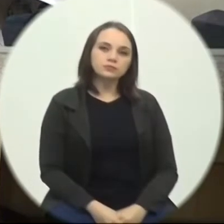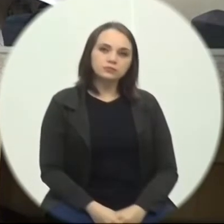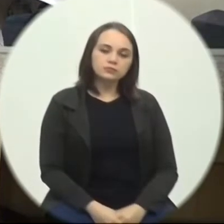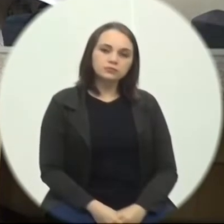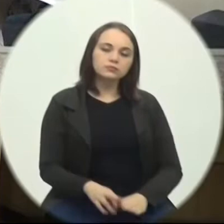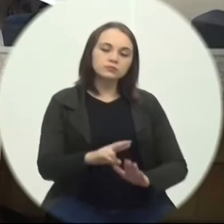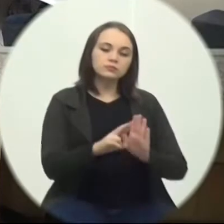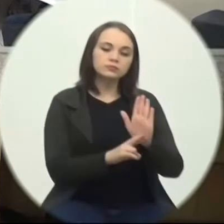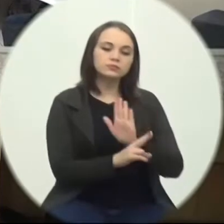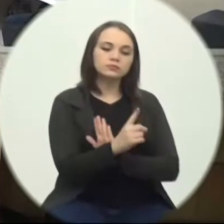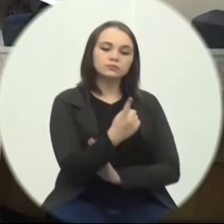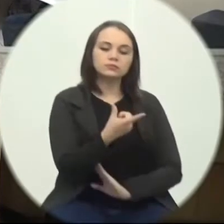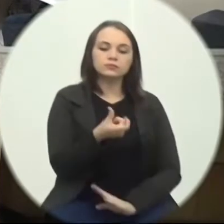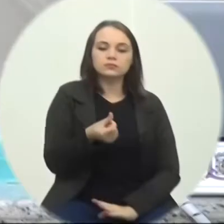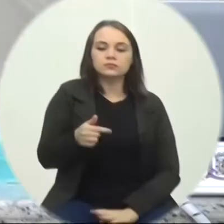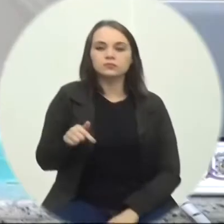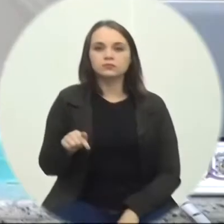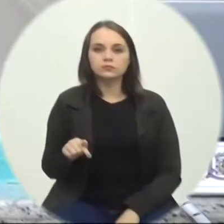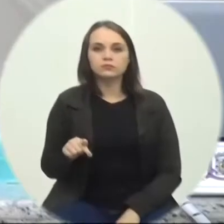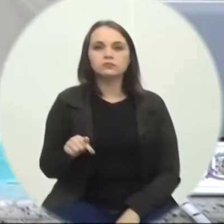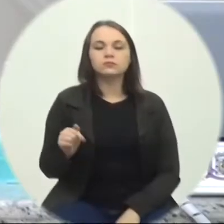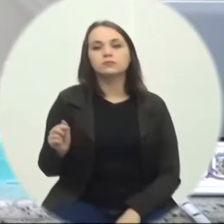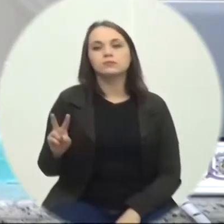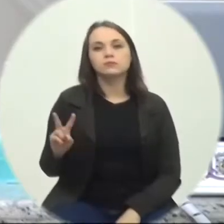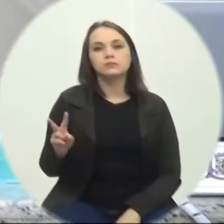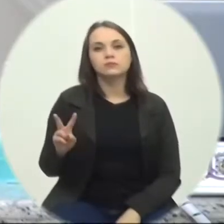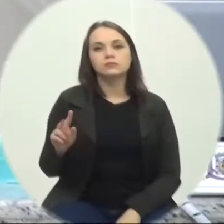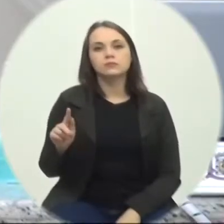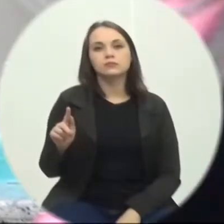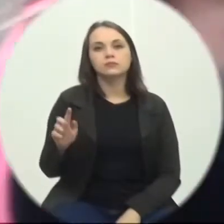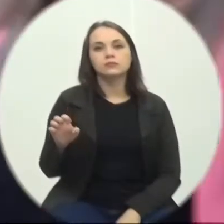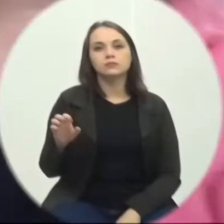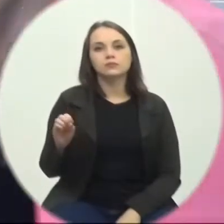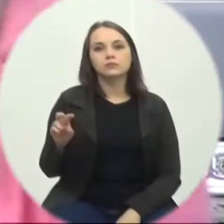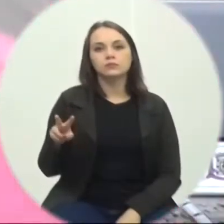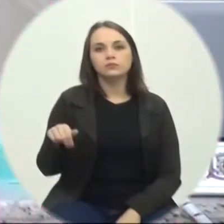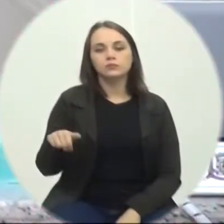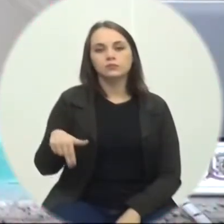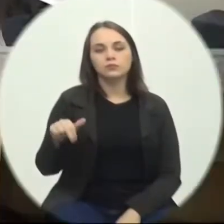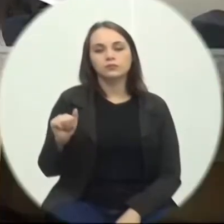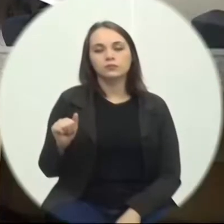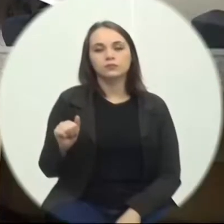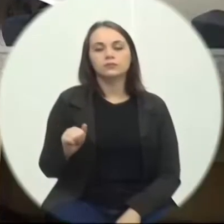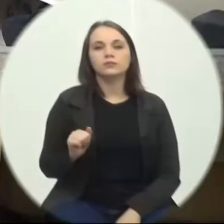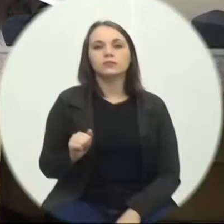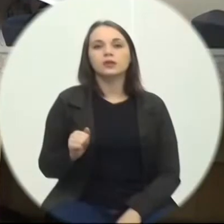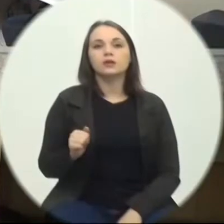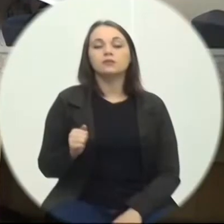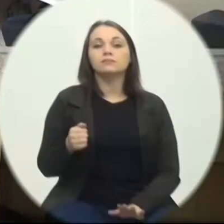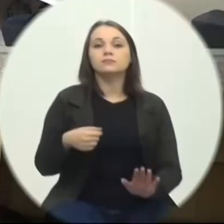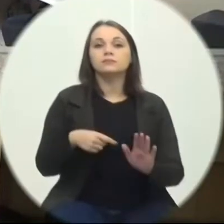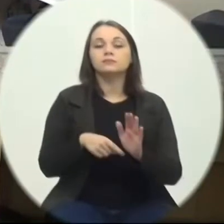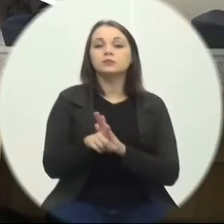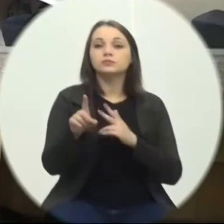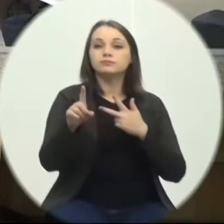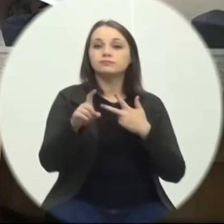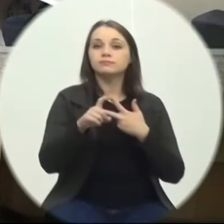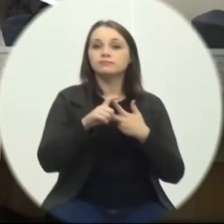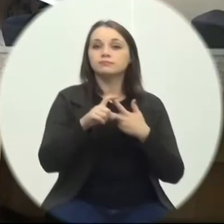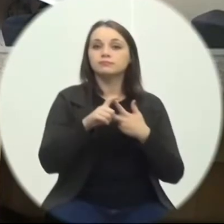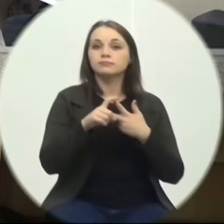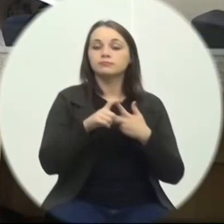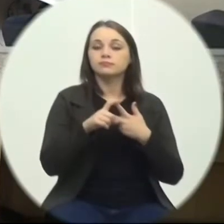Requerimento 167 2021 Autora Vereadora Giovana Vitor Mondardo Envio de expediente Ao chefe Do poder